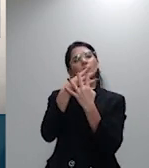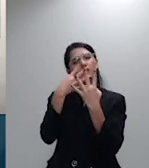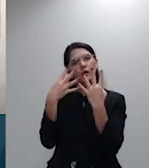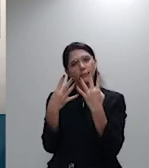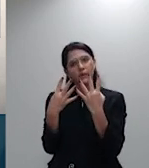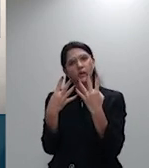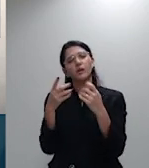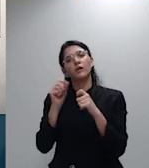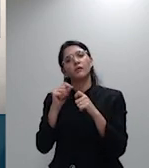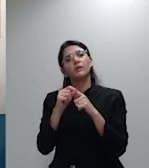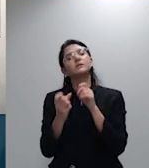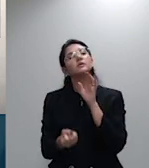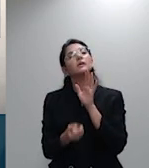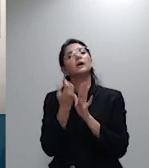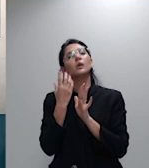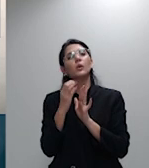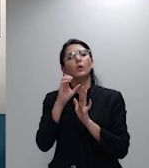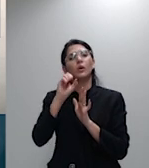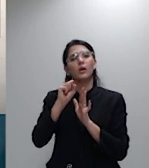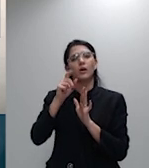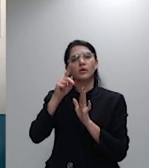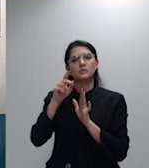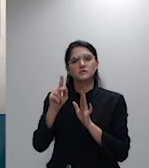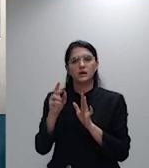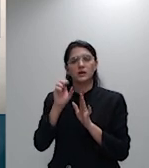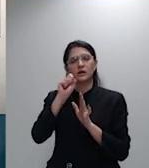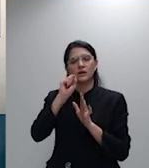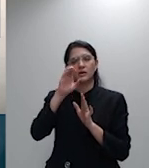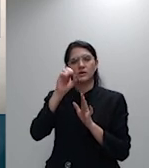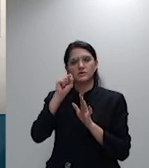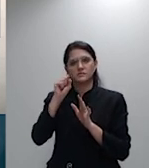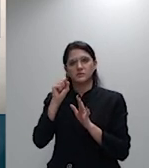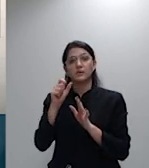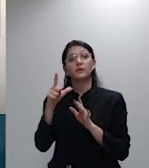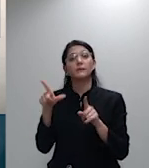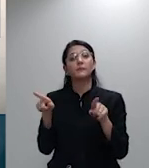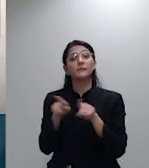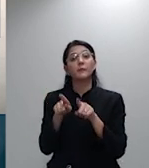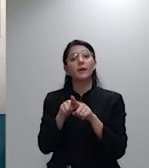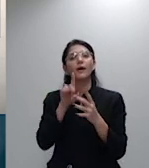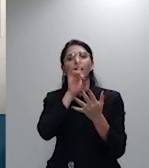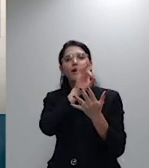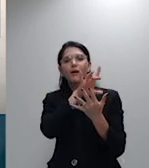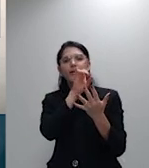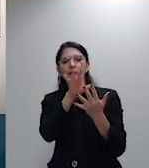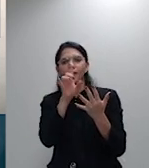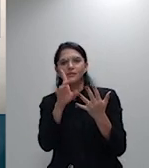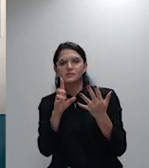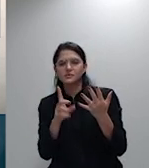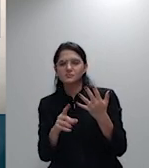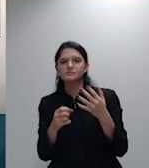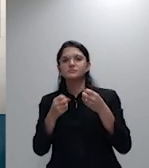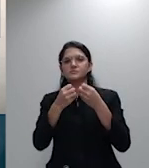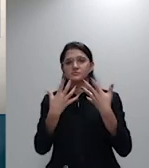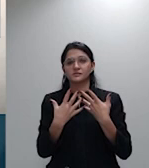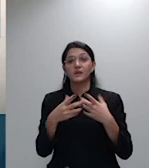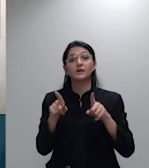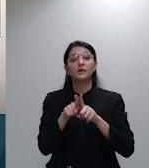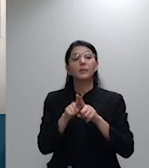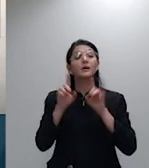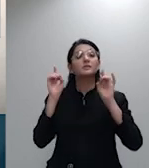de cada um deles especialmente os três últimos reajustes de cada um deles